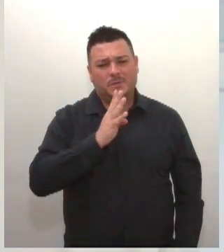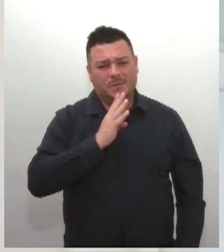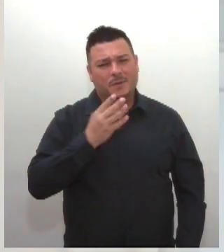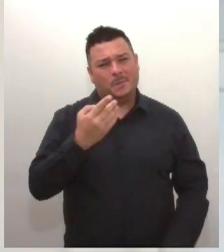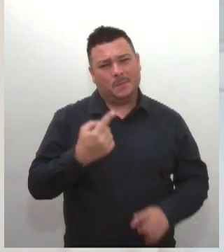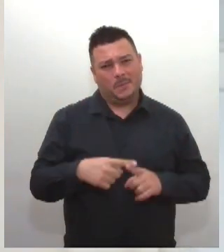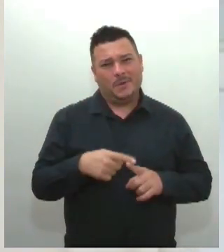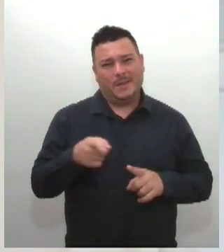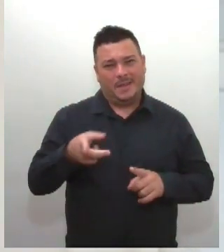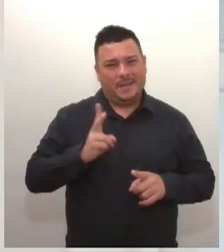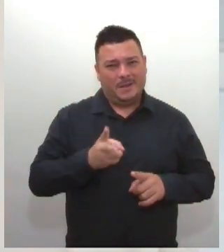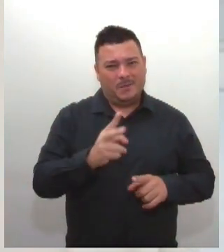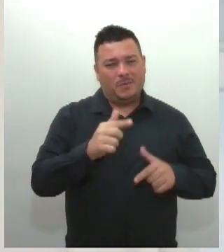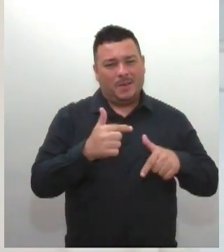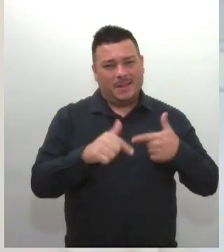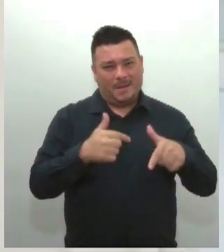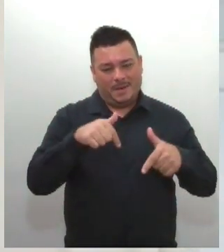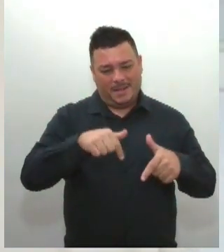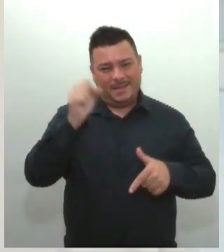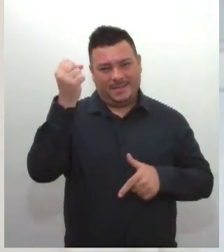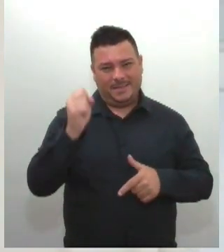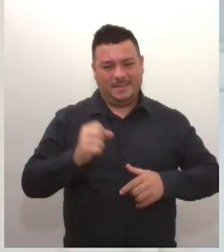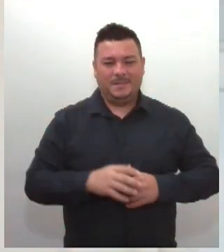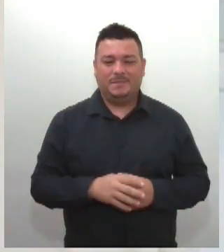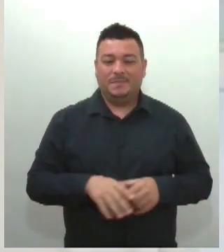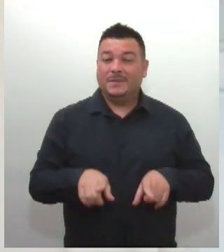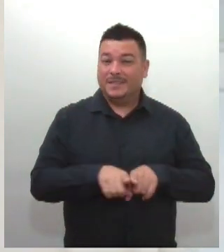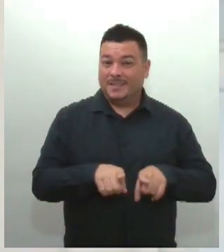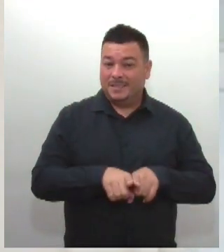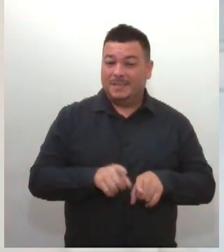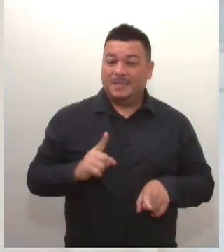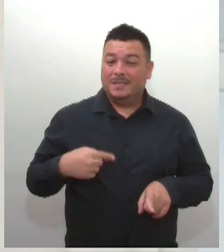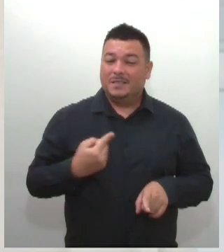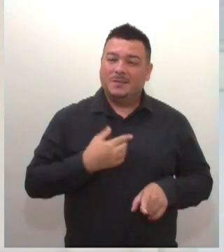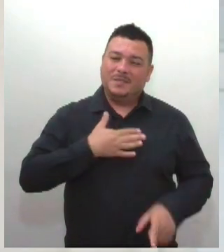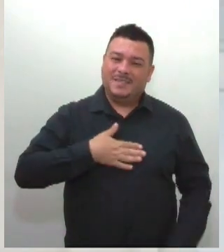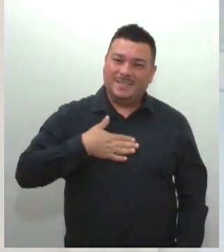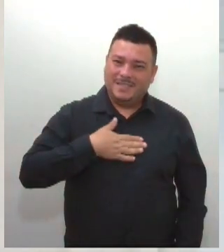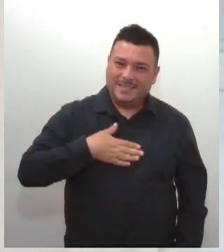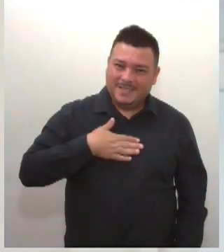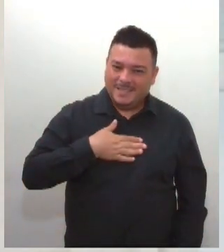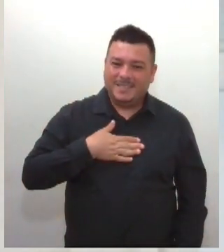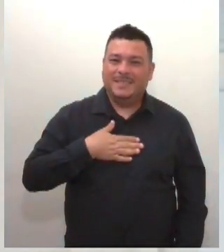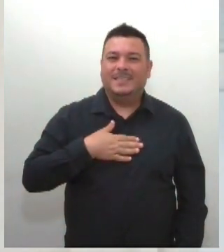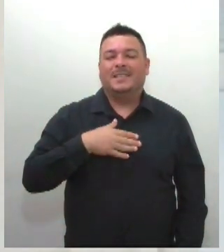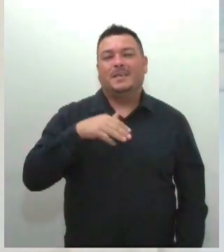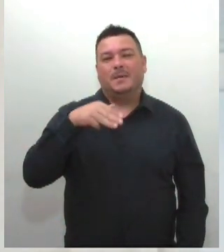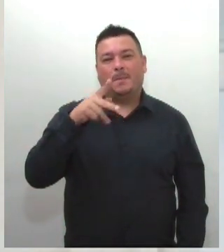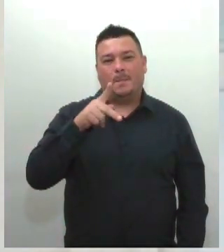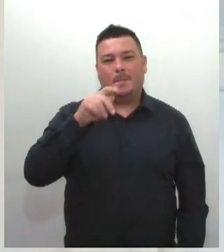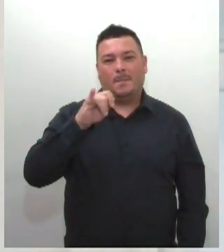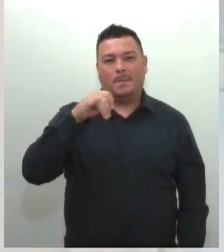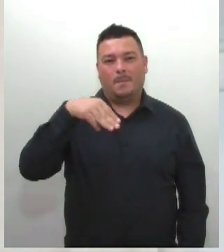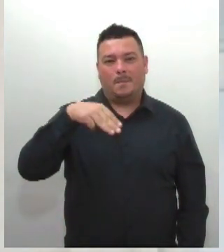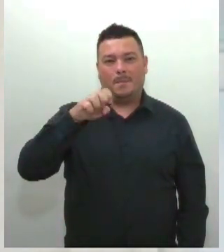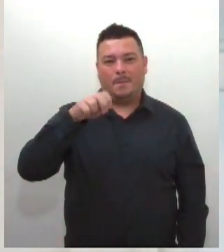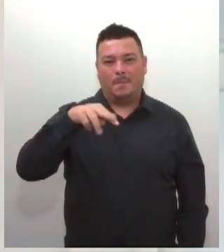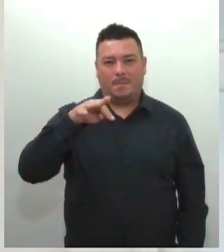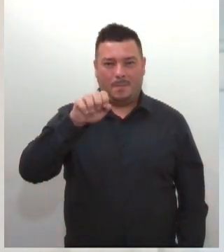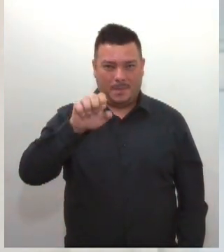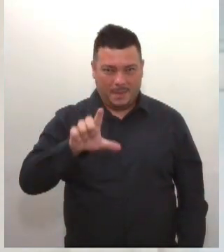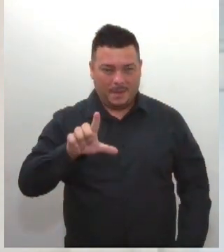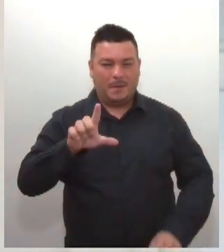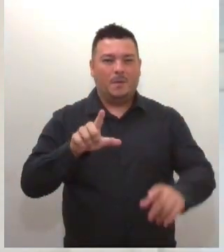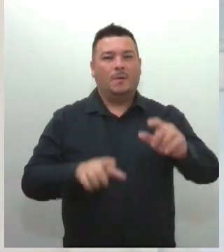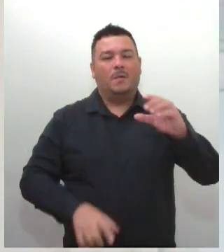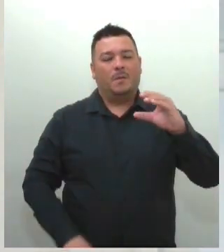trabalhando aqui. E vamos ter nossos queridos Débora Pimentel e Ricardo Barreto, que